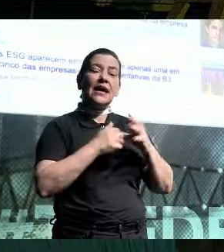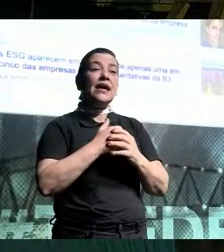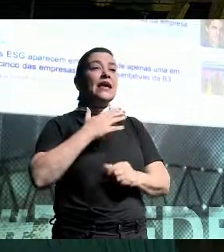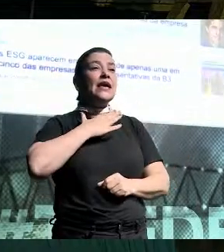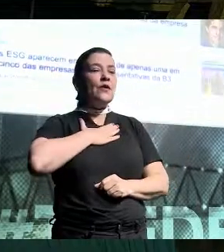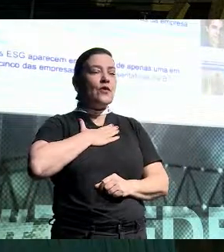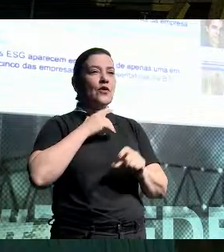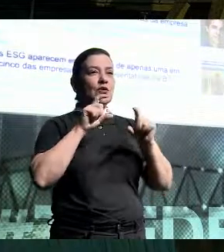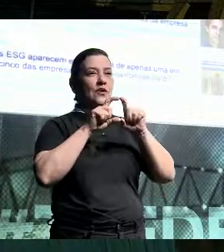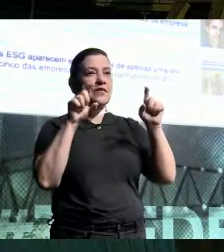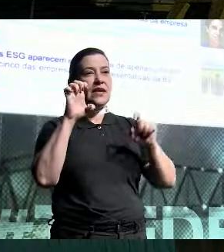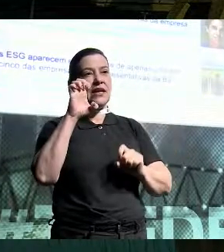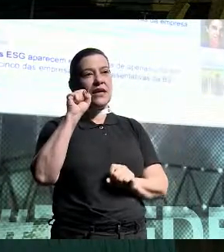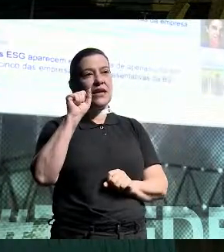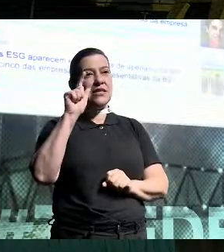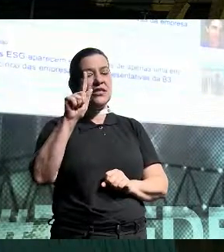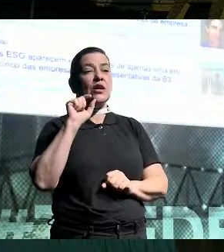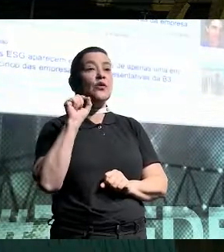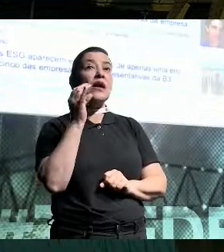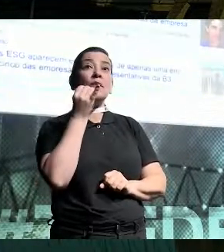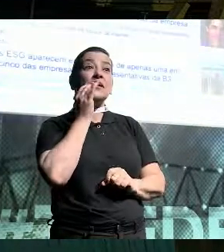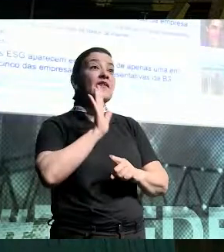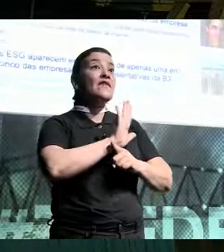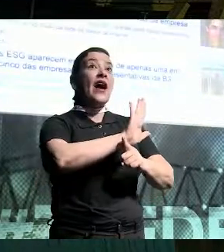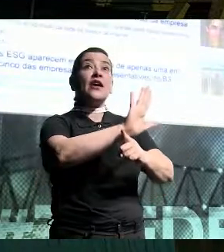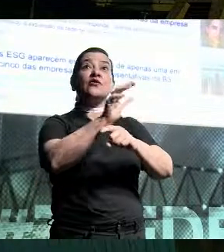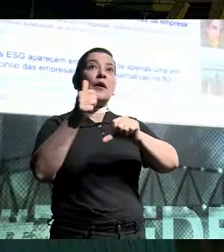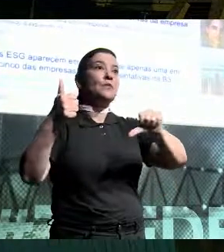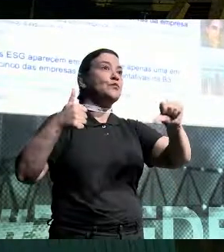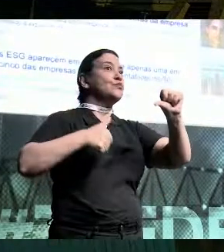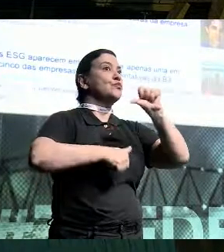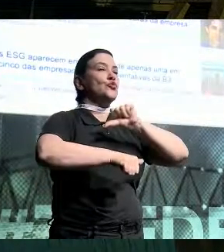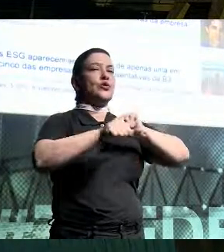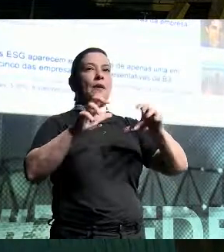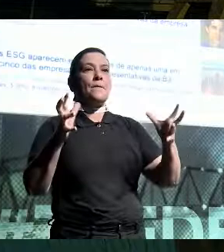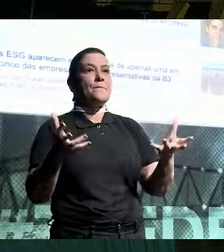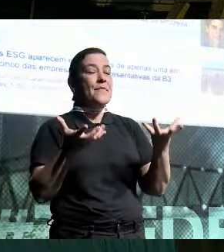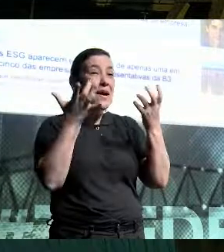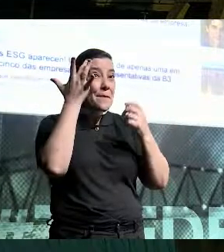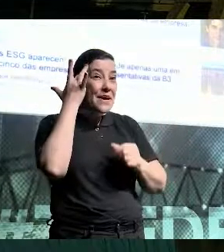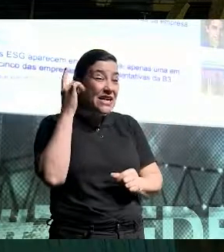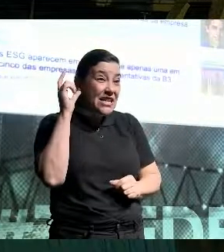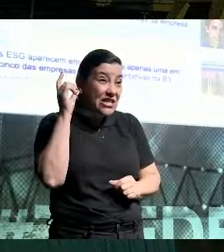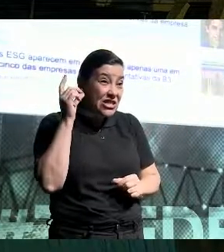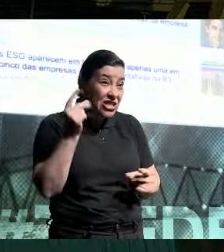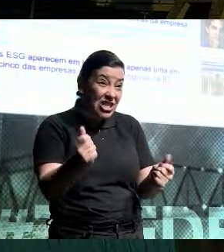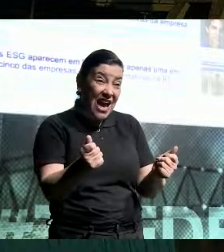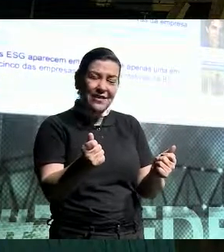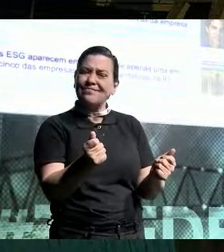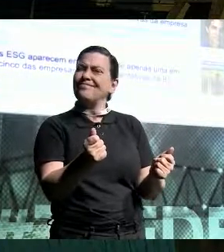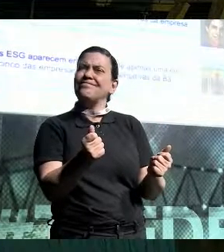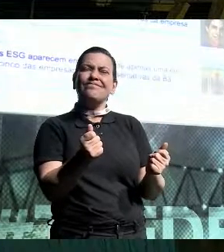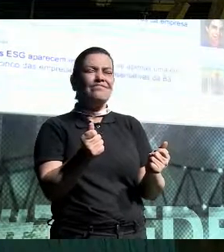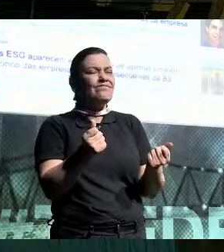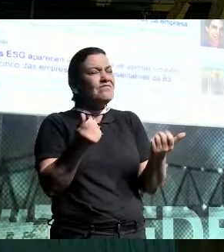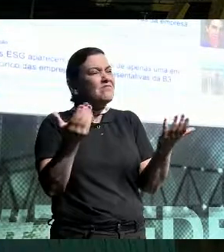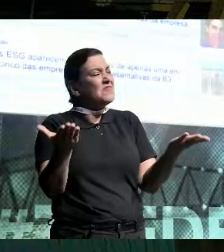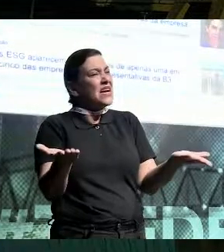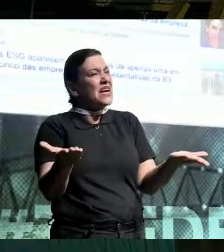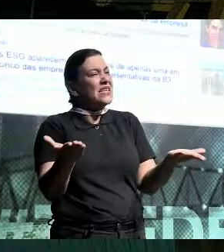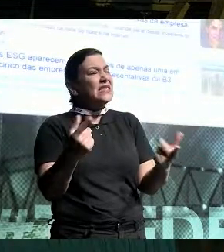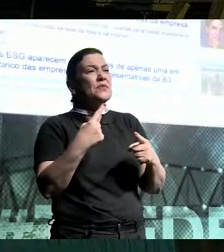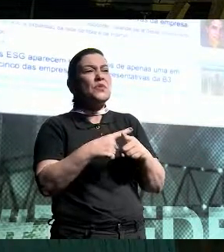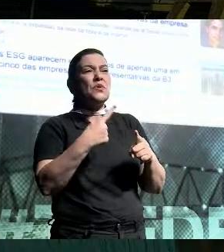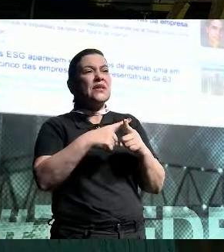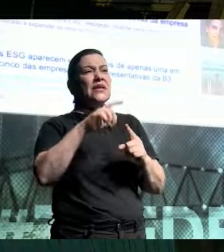frase que fala que o DSG não é uma varinha mágica que vai transformar tudo em ouro, então não é do dia para a noite, mas se não é do dia para a noite, o que ele veio fazer